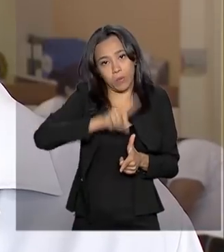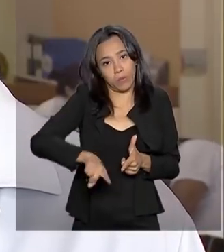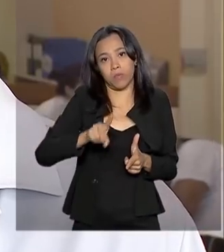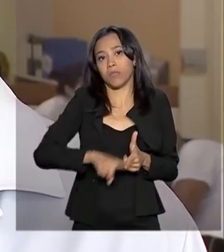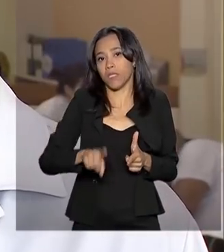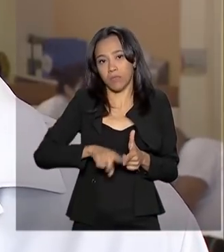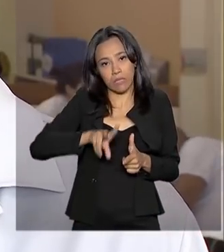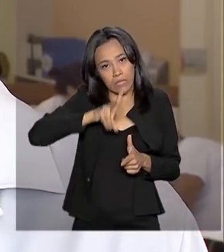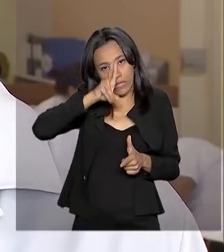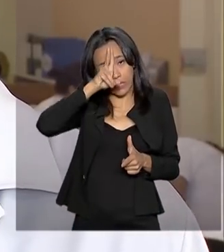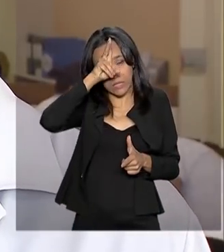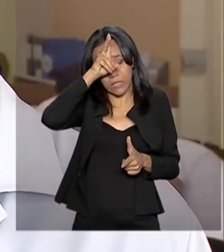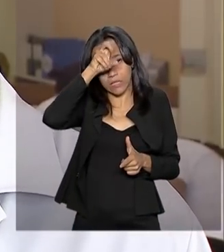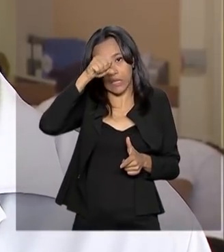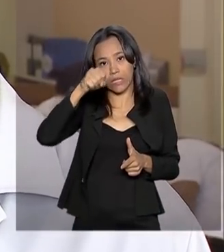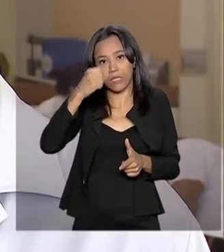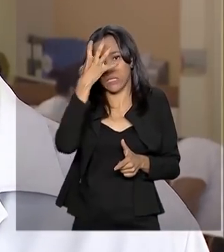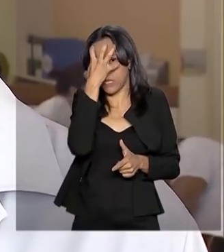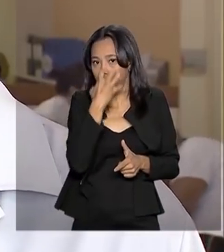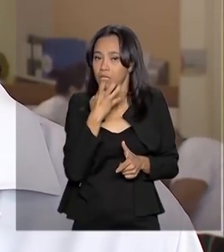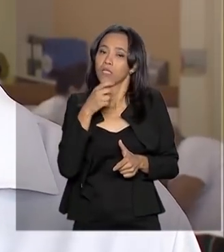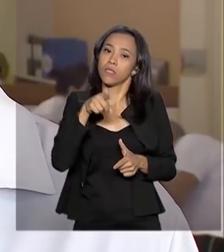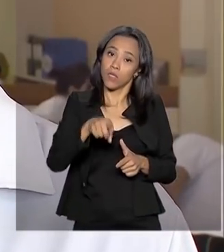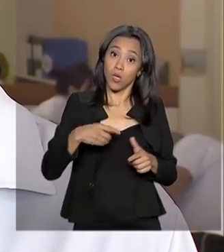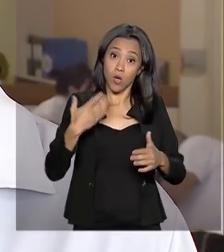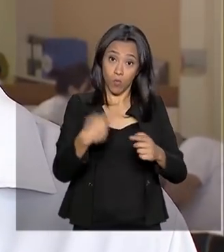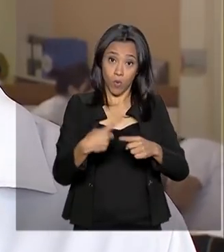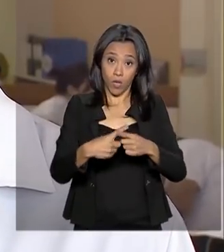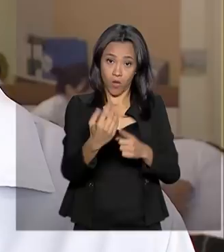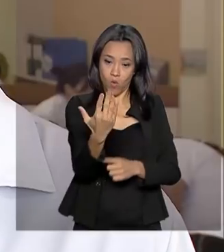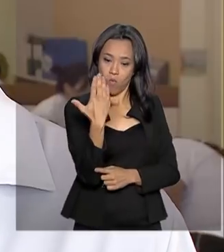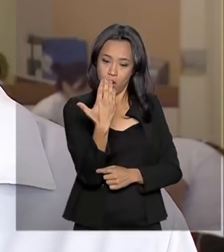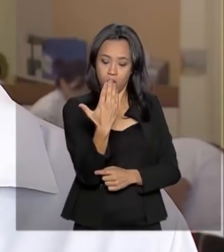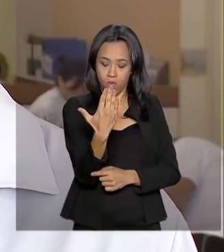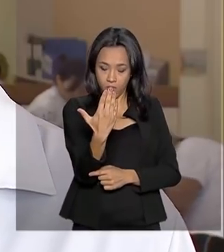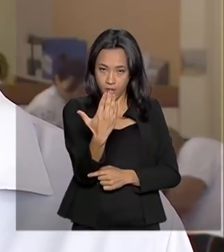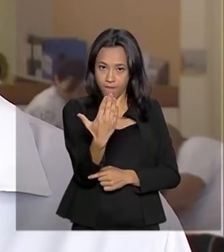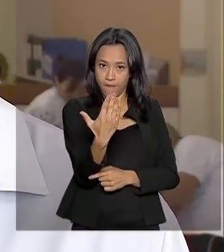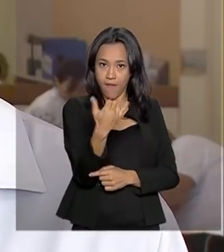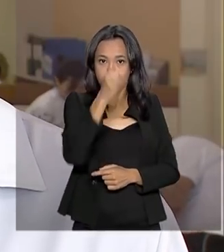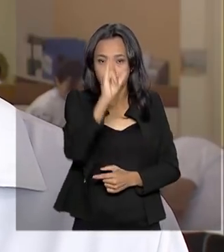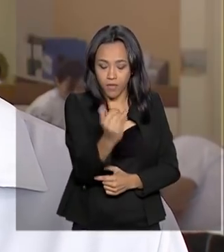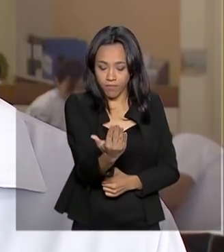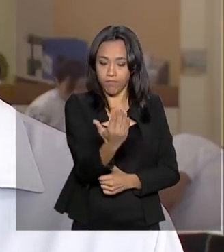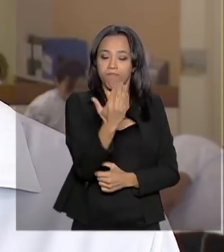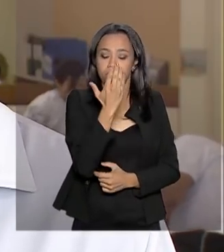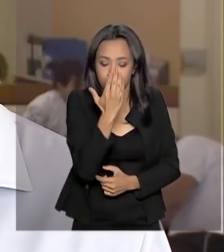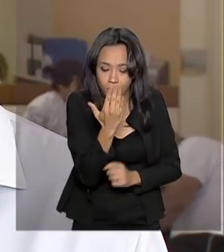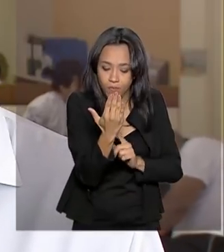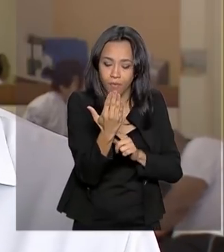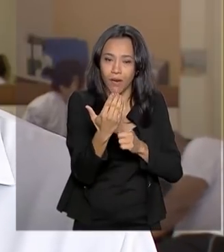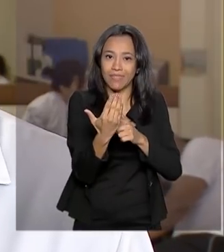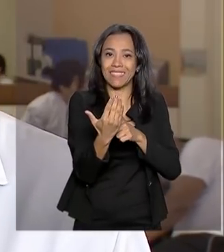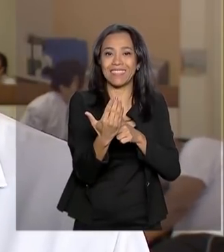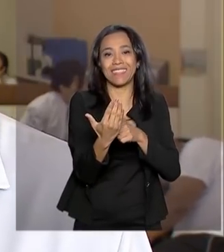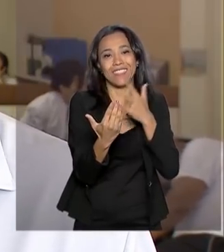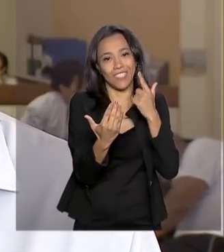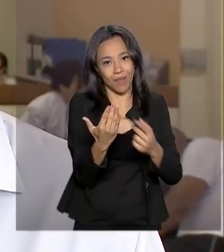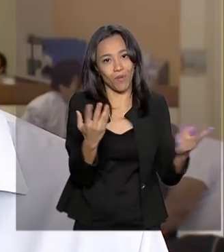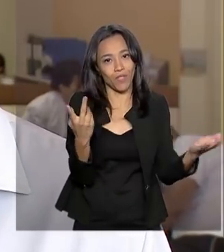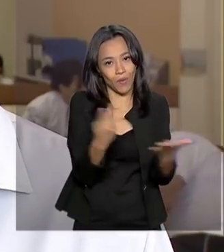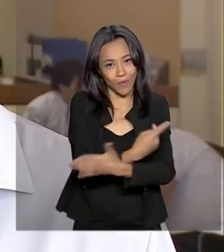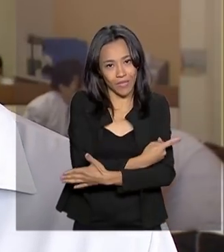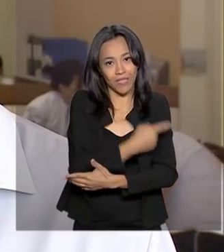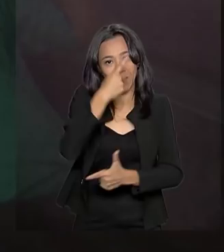de que o banco à sua frente vai evitar que você tenha um impacto forte, mas o próprio impacto contra o banco da frente já pode causar